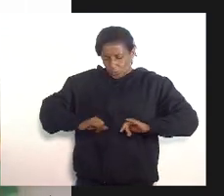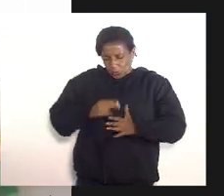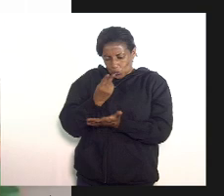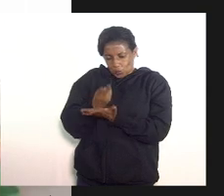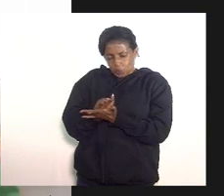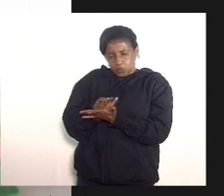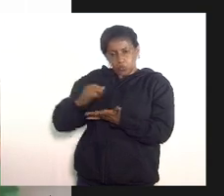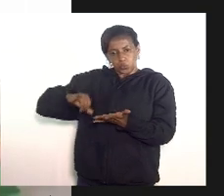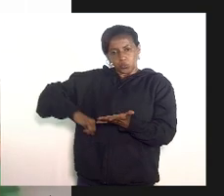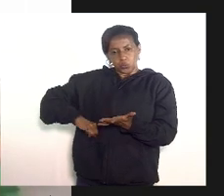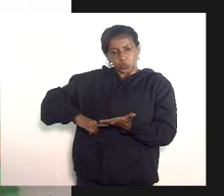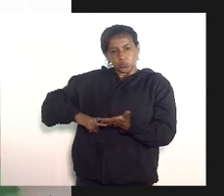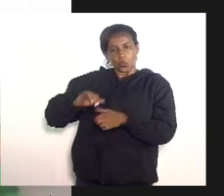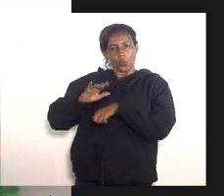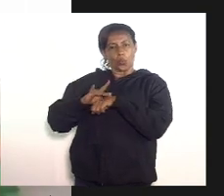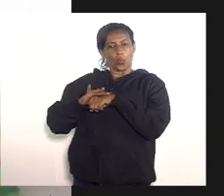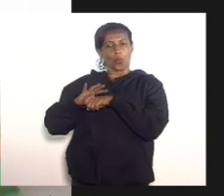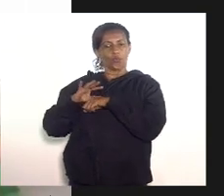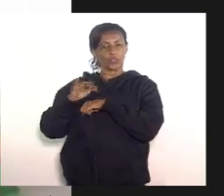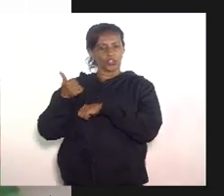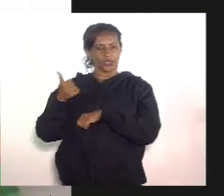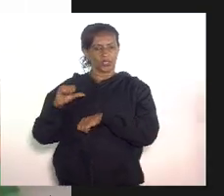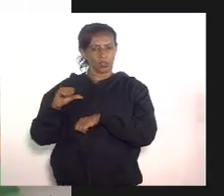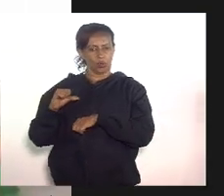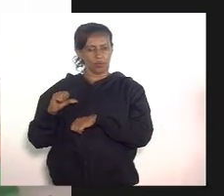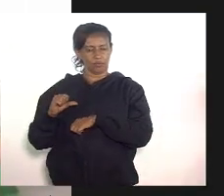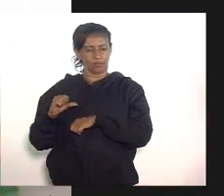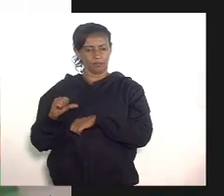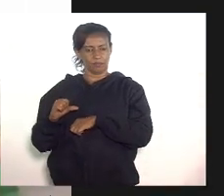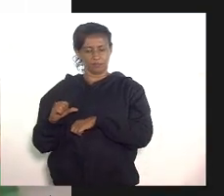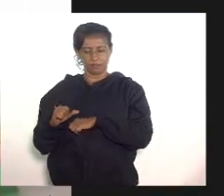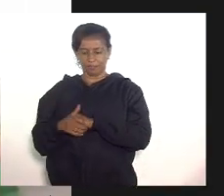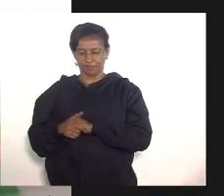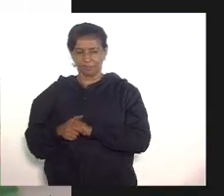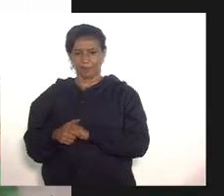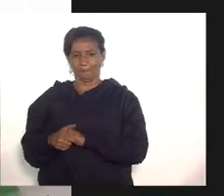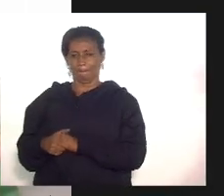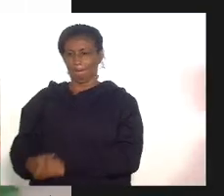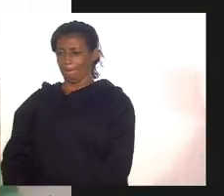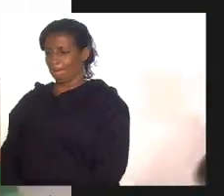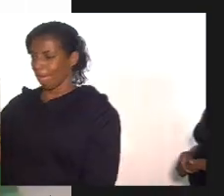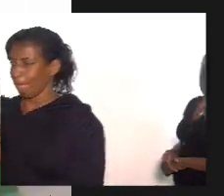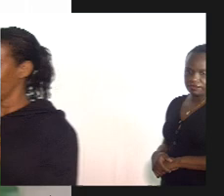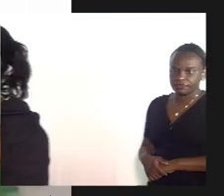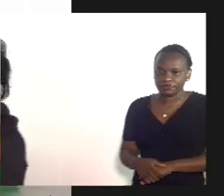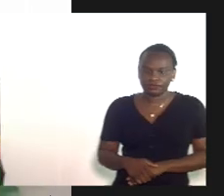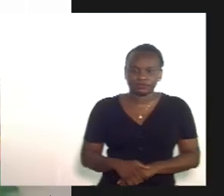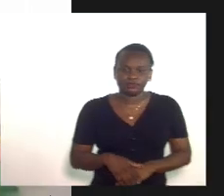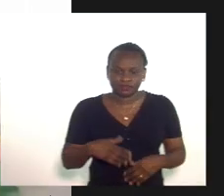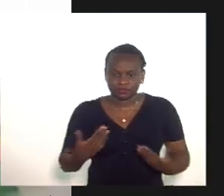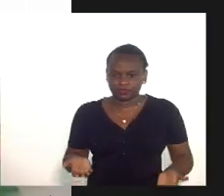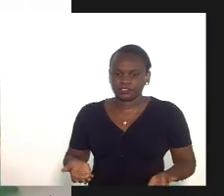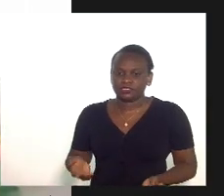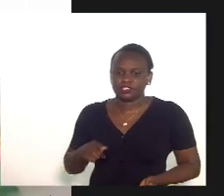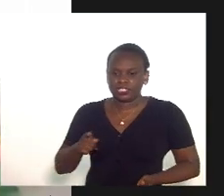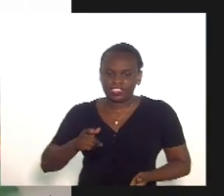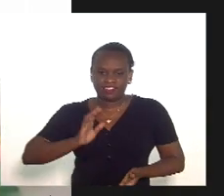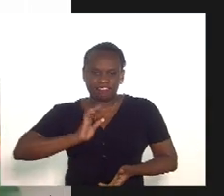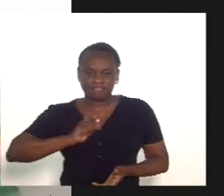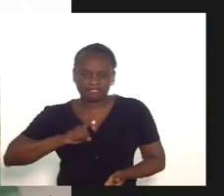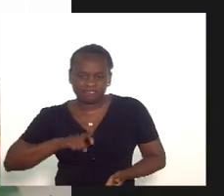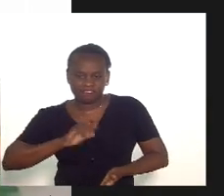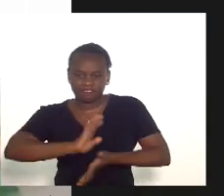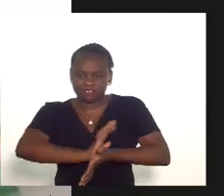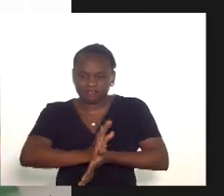com a covid-19 ou seja esse nível de crueldade e desumanidade tem nome